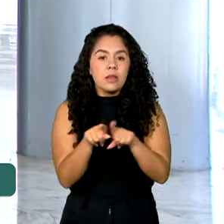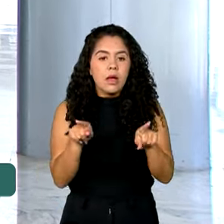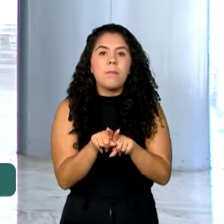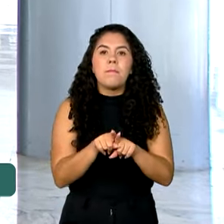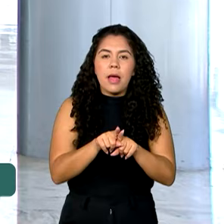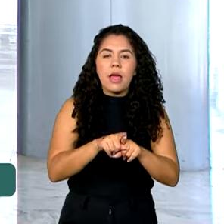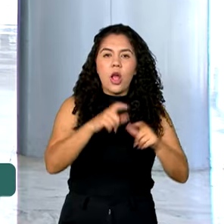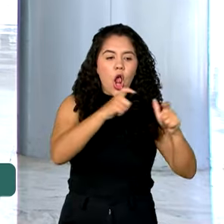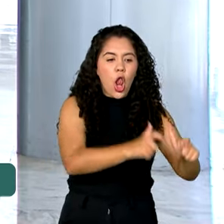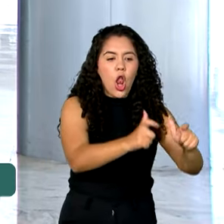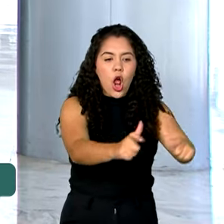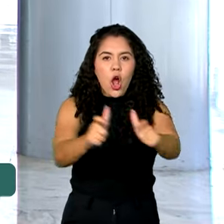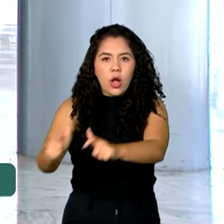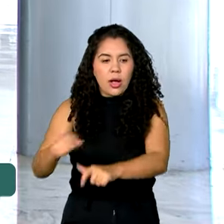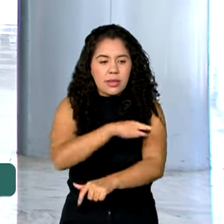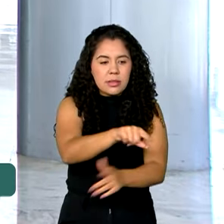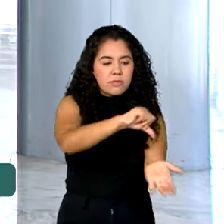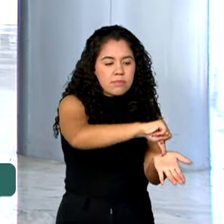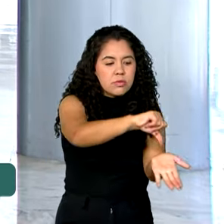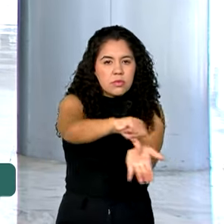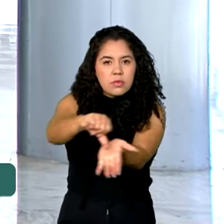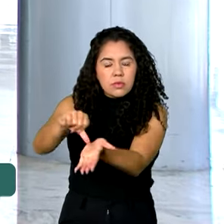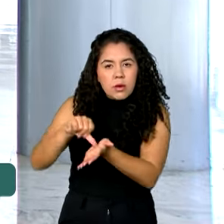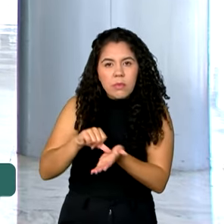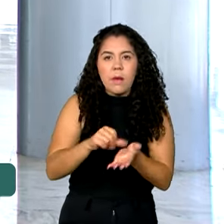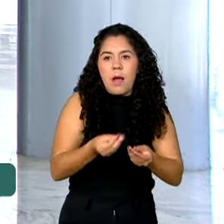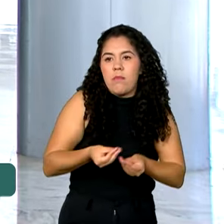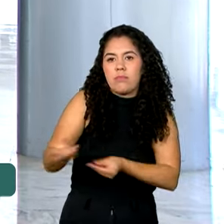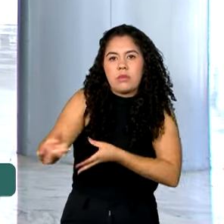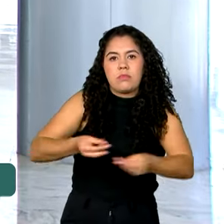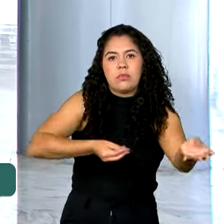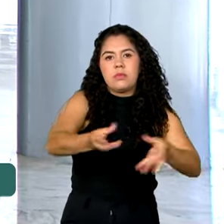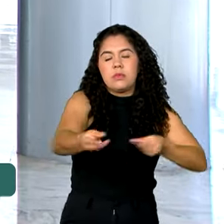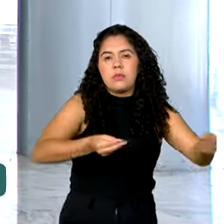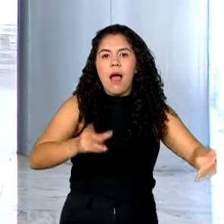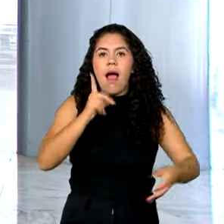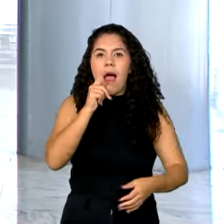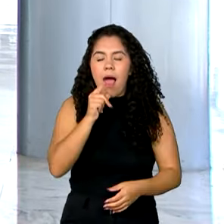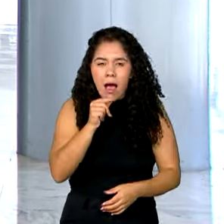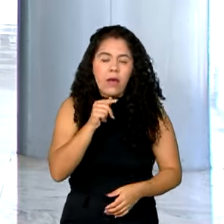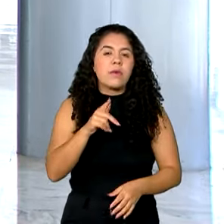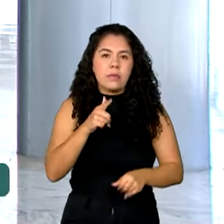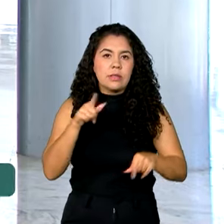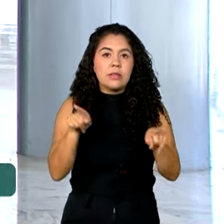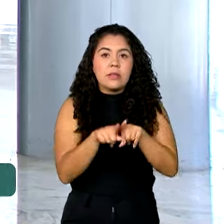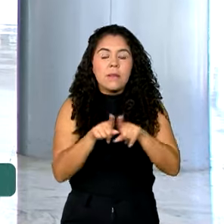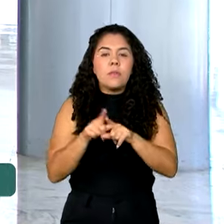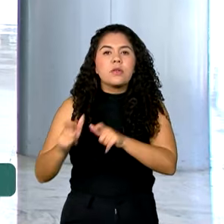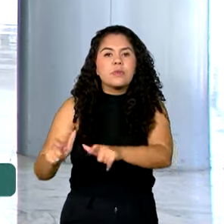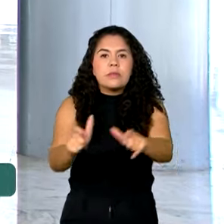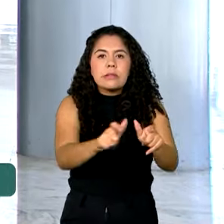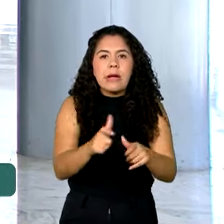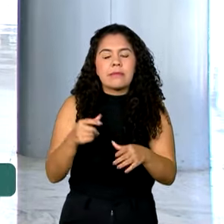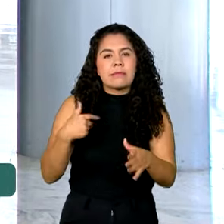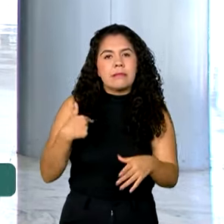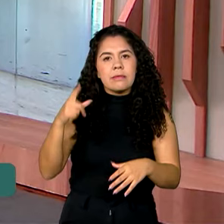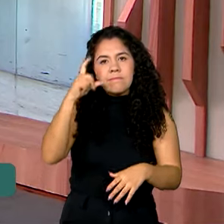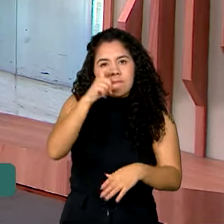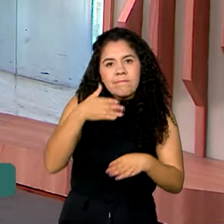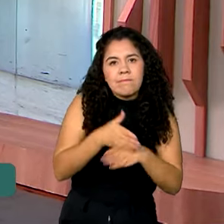distribuição e bebedouros públicos, em especial em áreas remotas e de maior vulnerabilidade social.